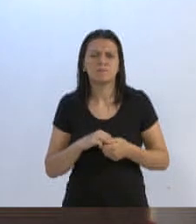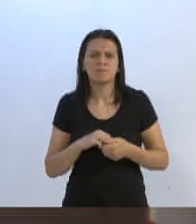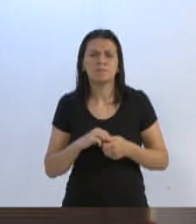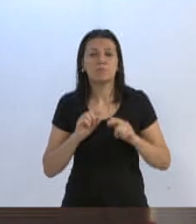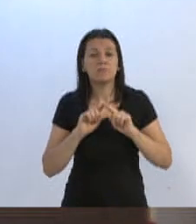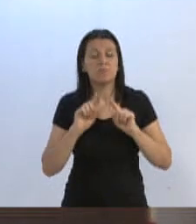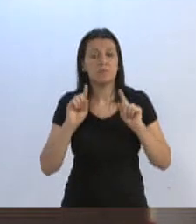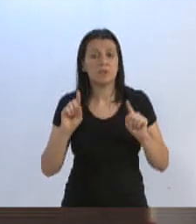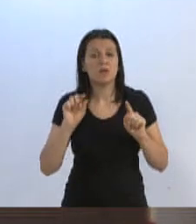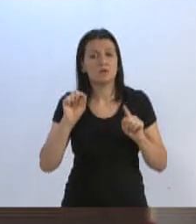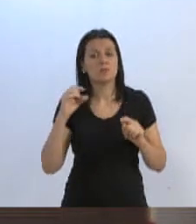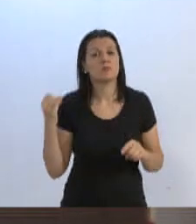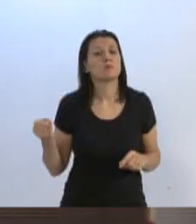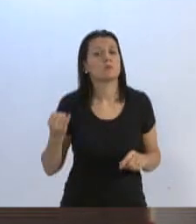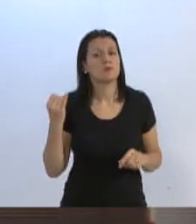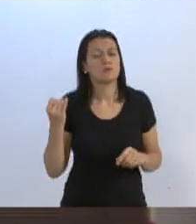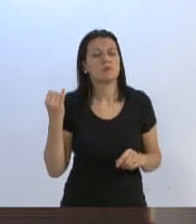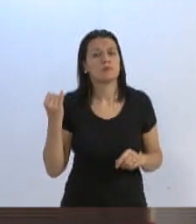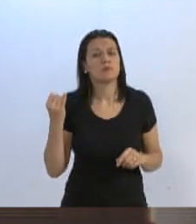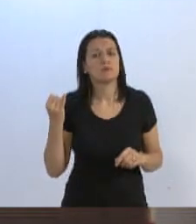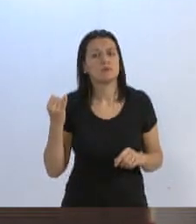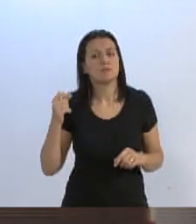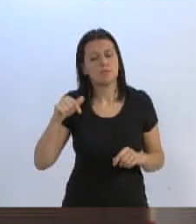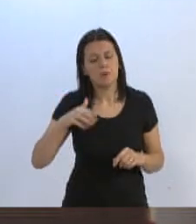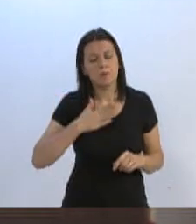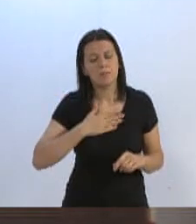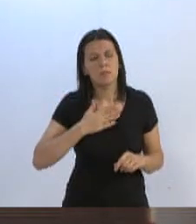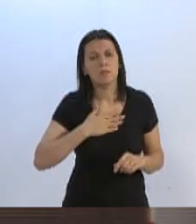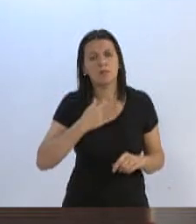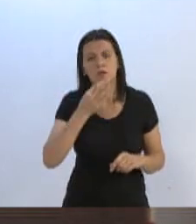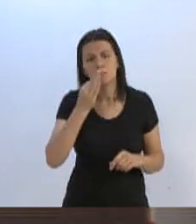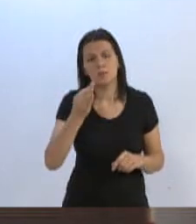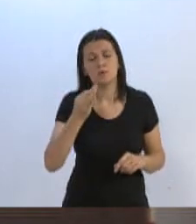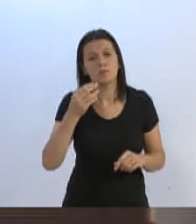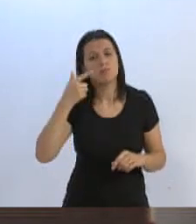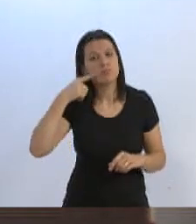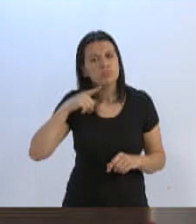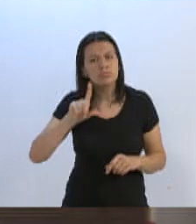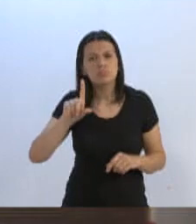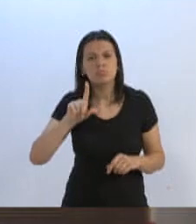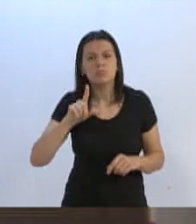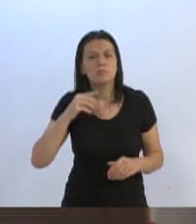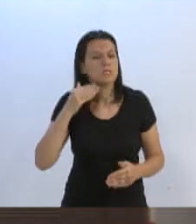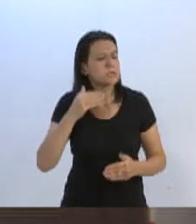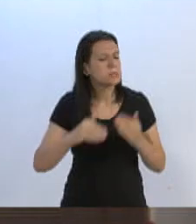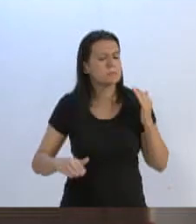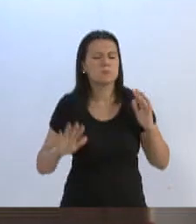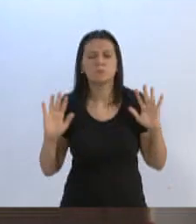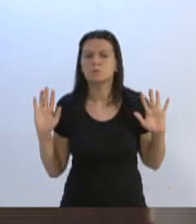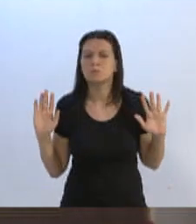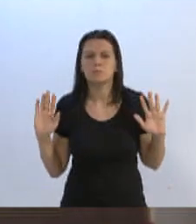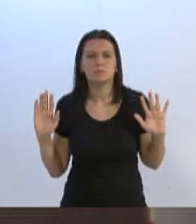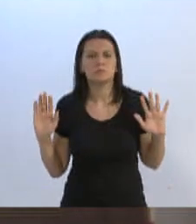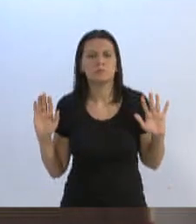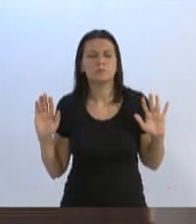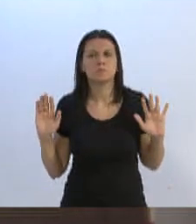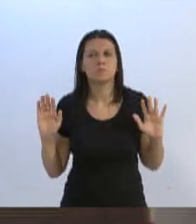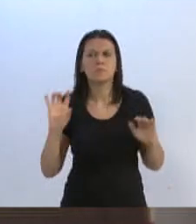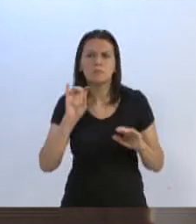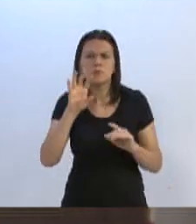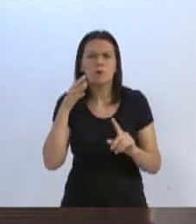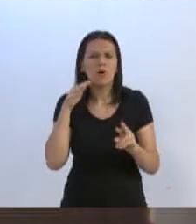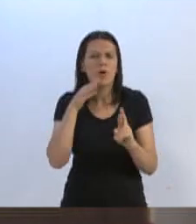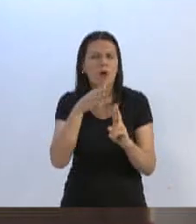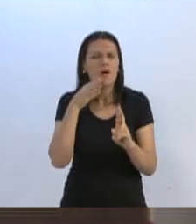Mas o que importa é deixar aqui a minha opinião. Vou repetir. Sou contra. E só fazer referência, vereador